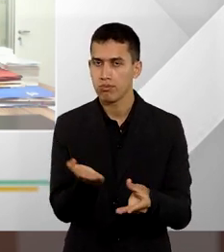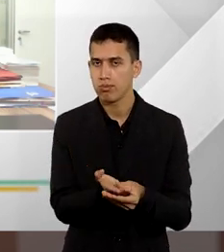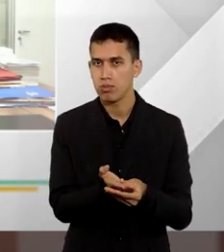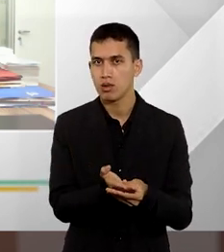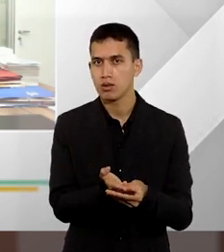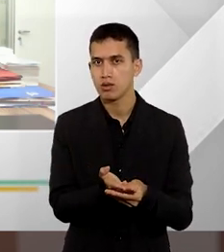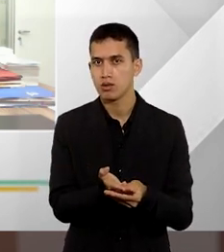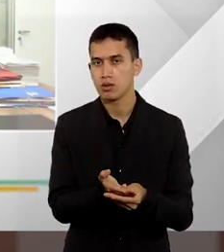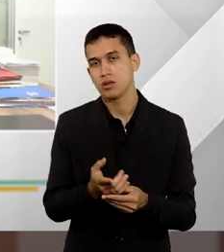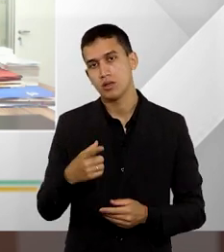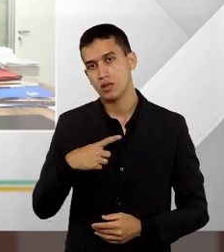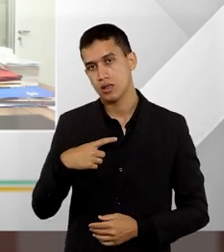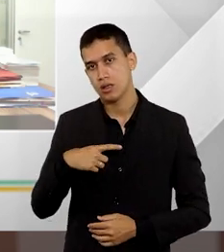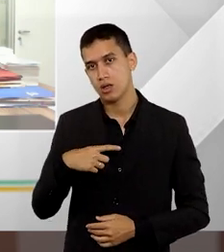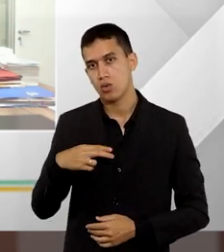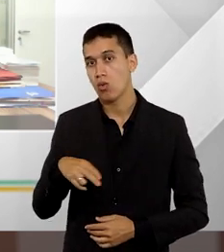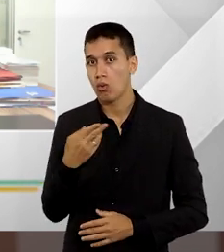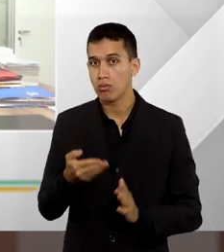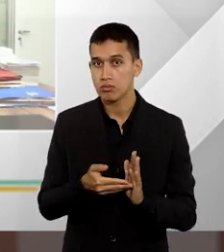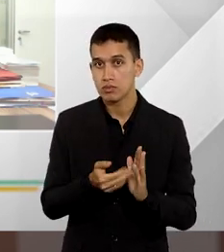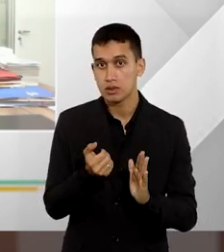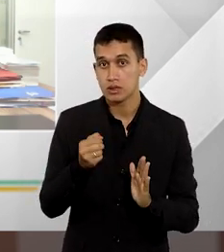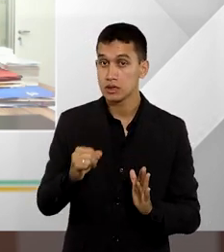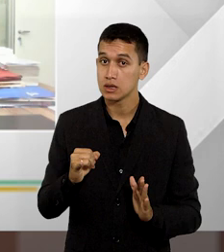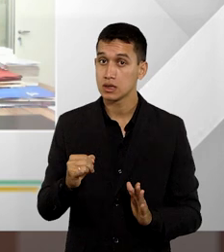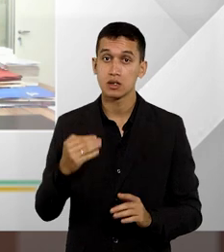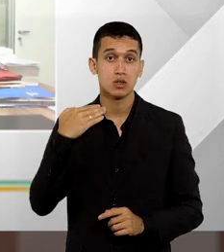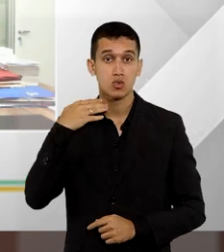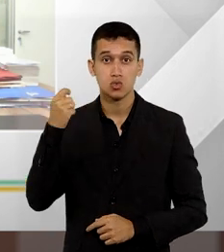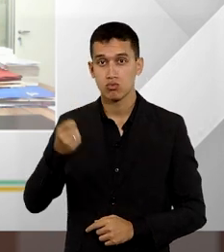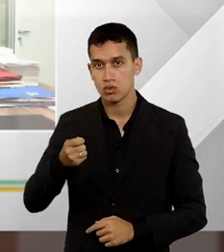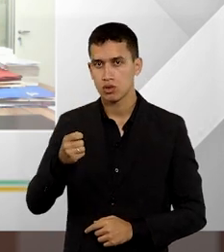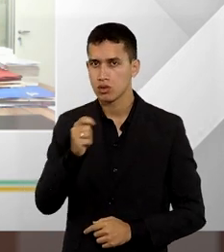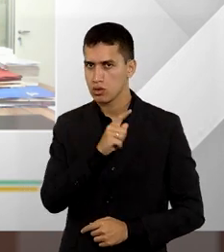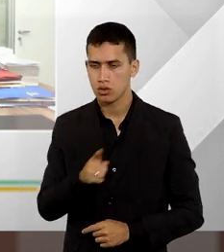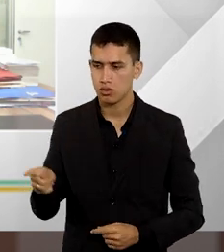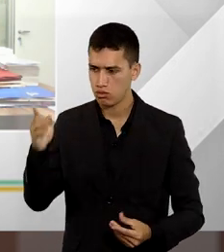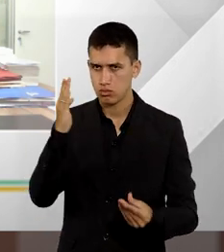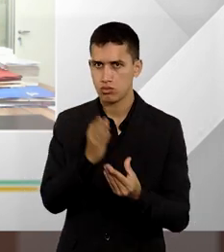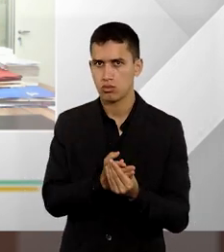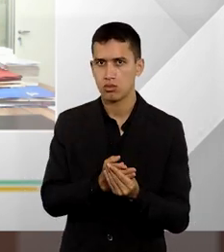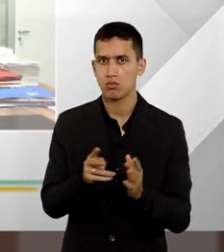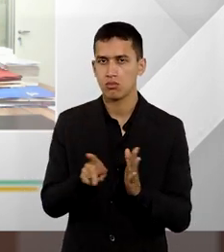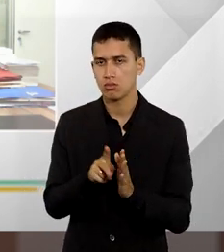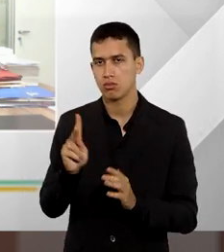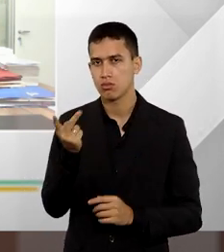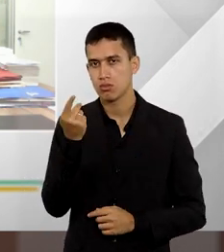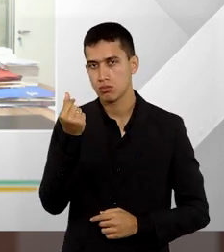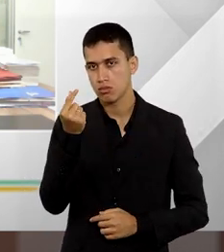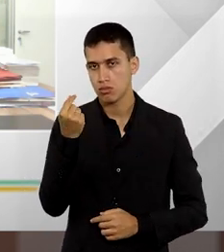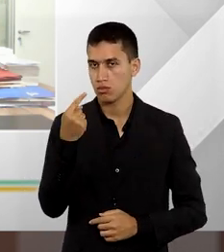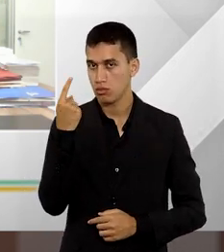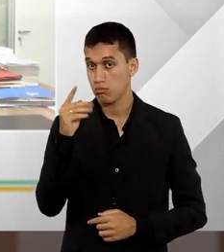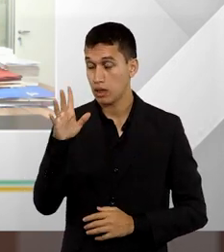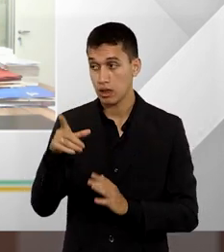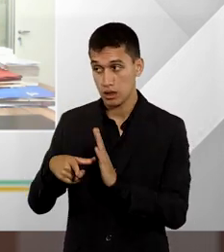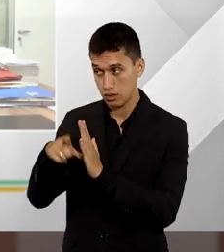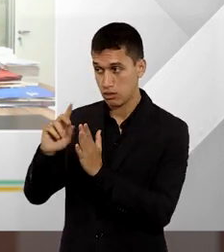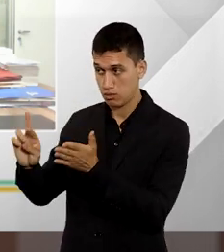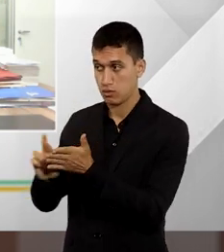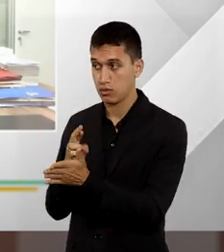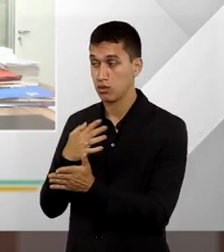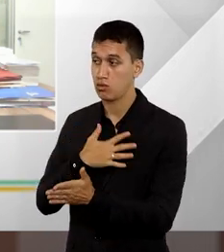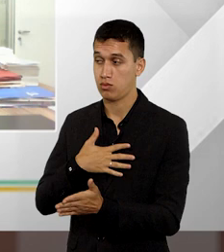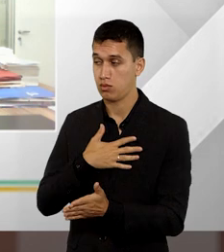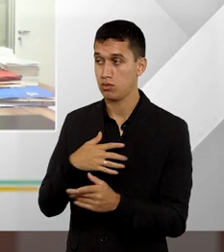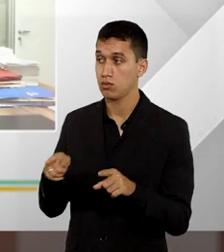haverá ou haveria a preclusão se o juiz não condenar nos honorários? Mas antes dessa resposta, eu gostaria que o